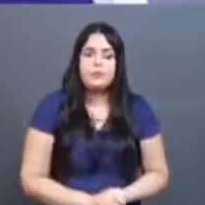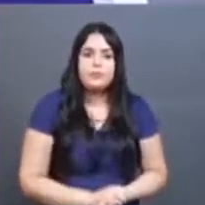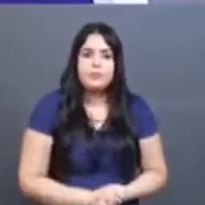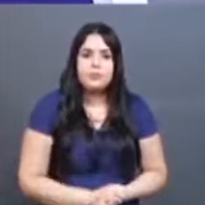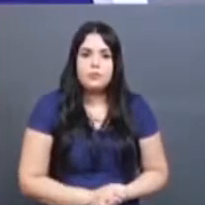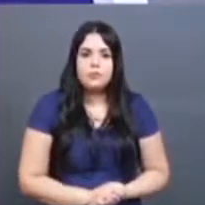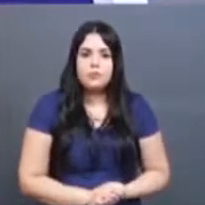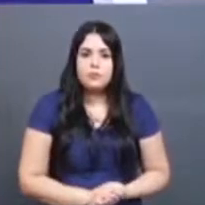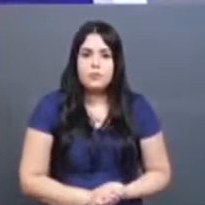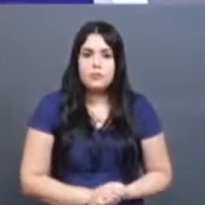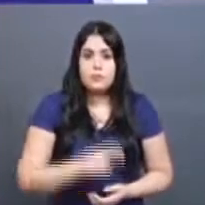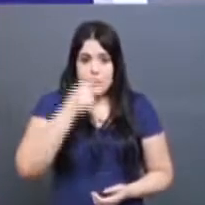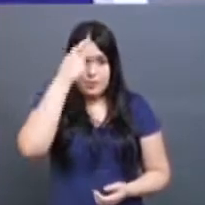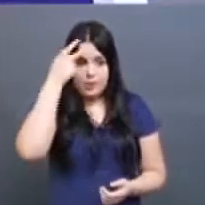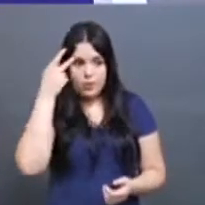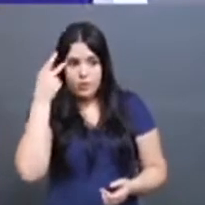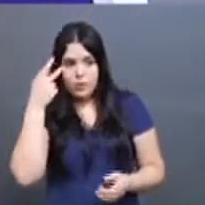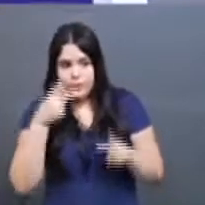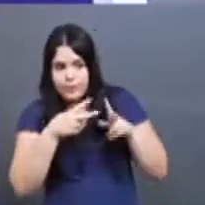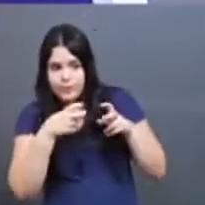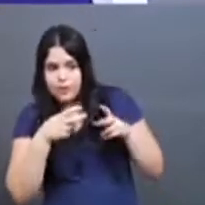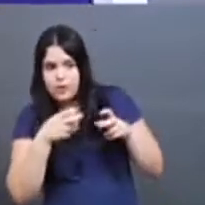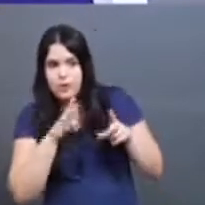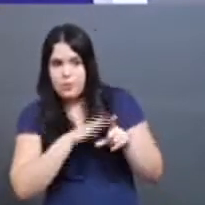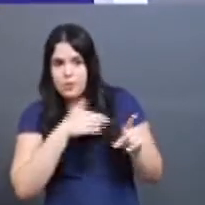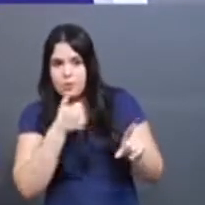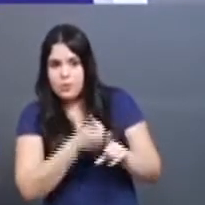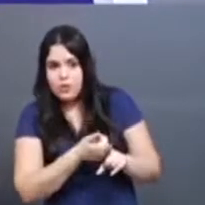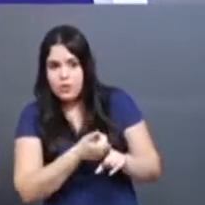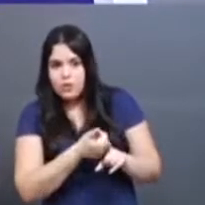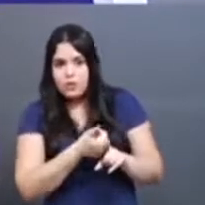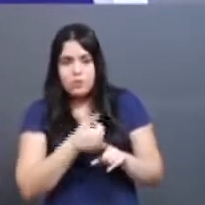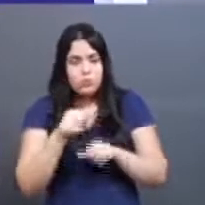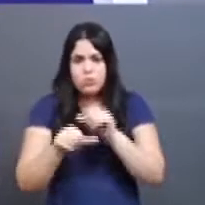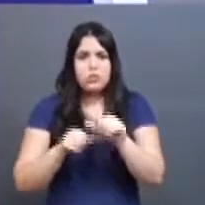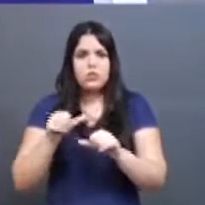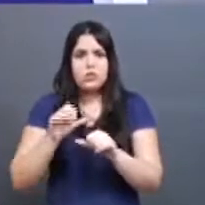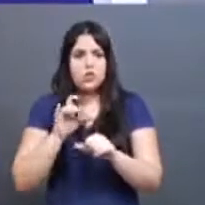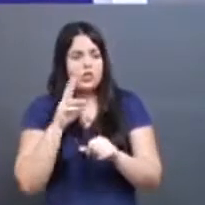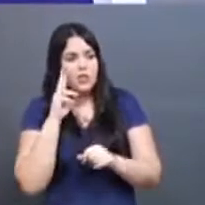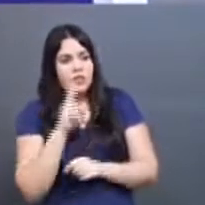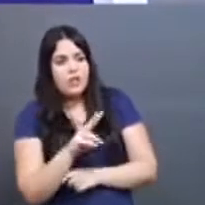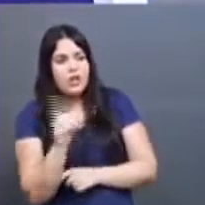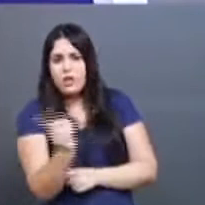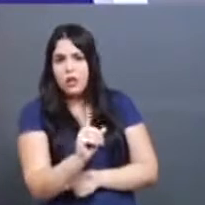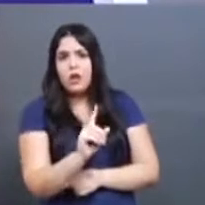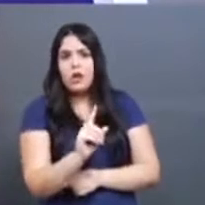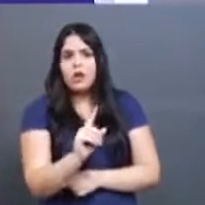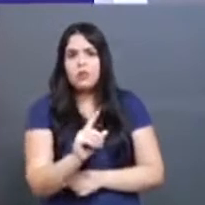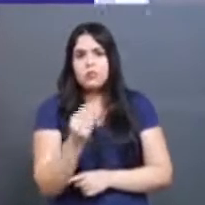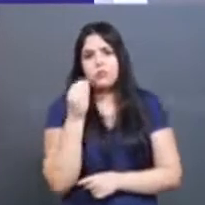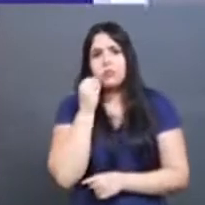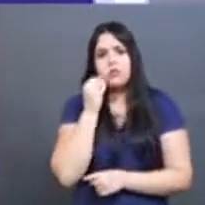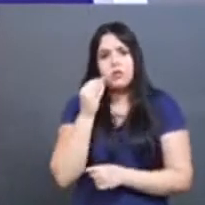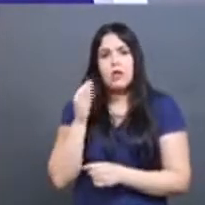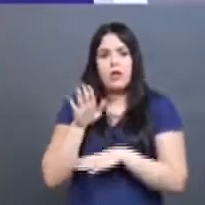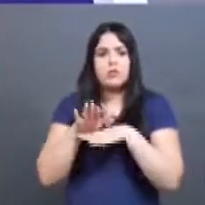espectadores saiam dessa posição de só olhar a coisa acontecendo, sabendo que não está legal, né?